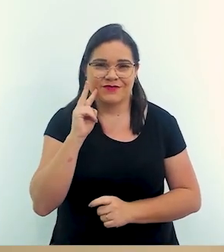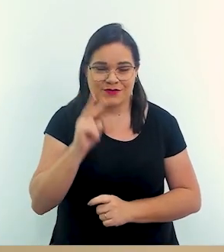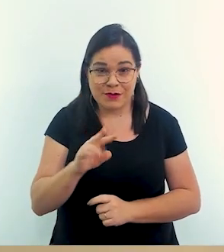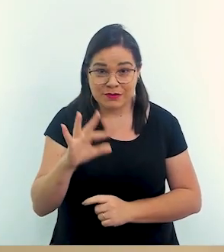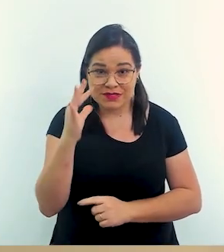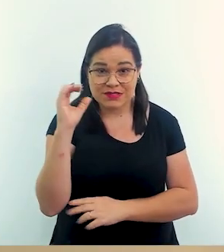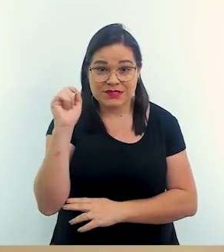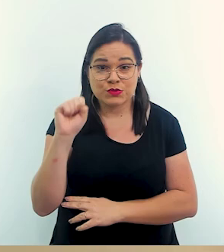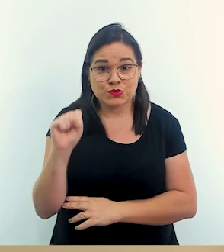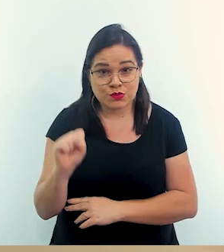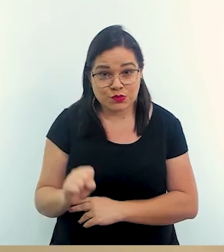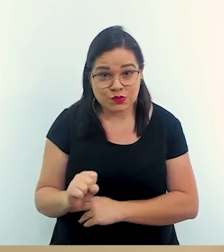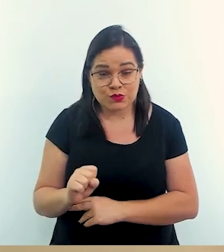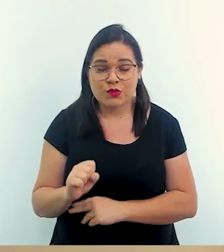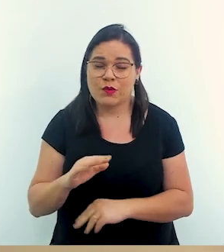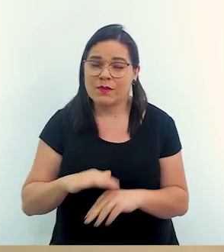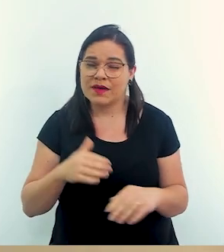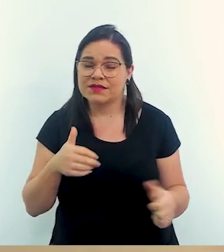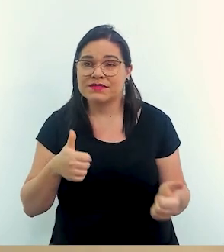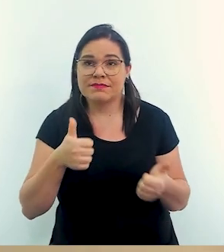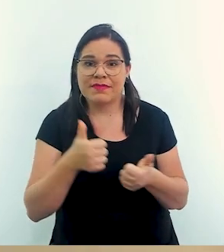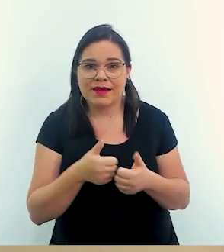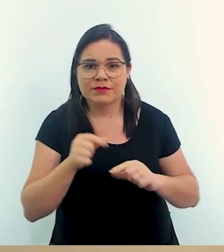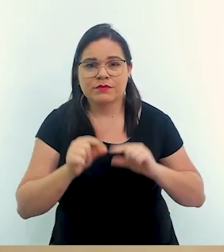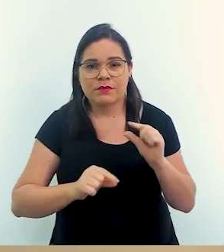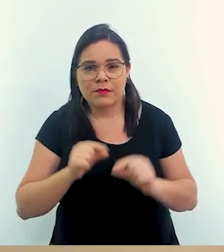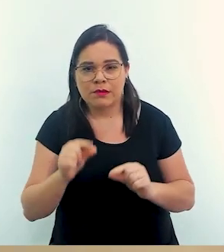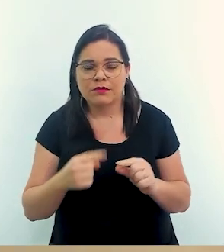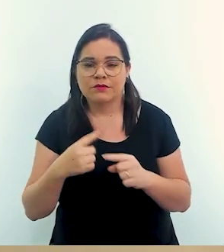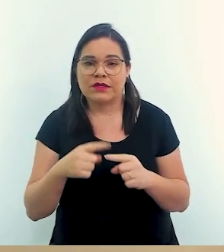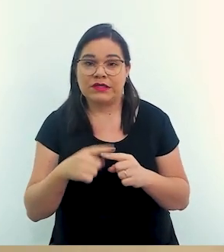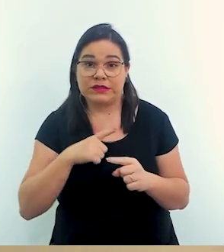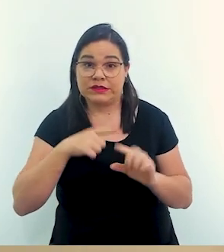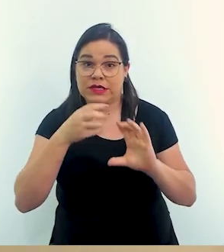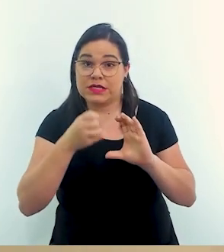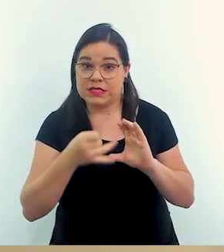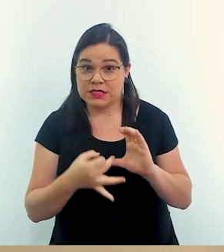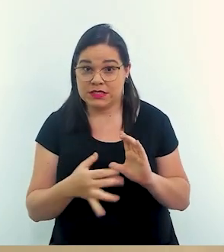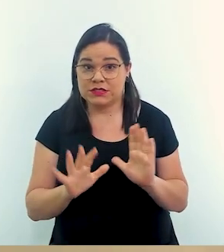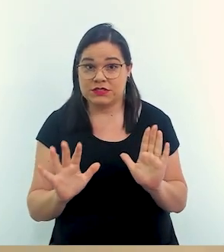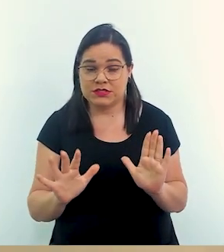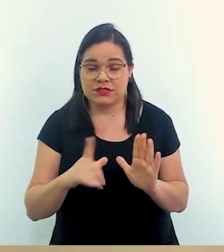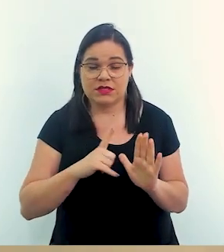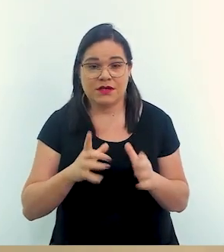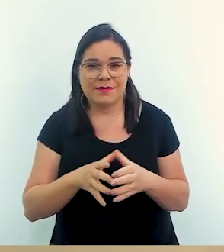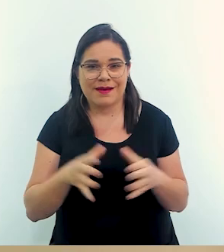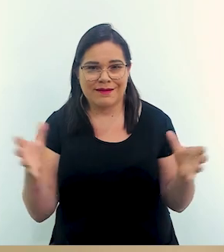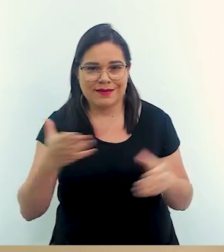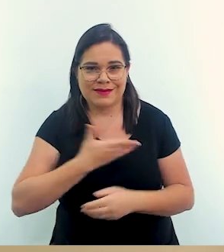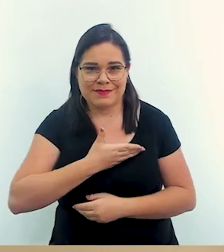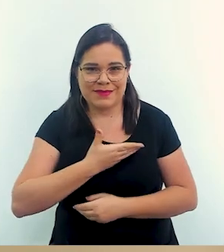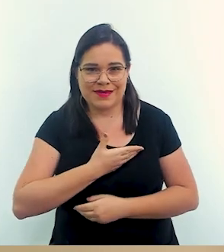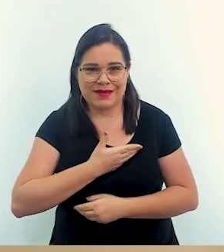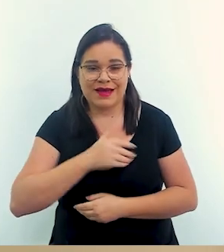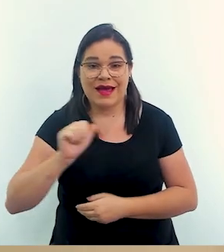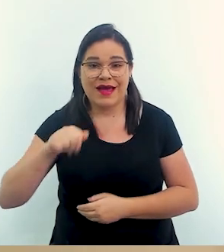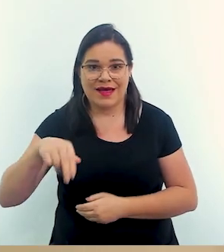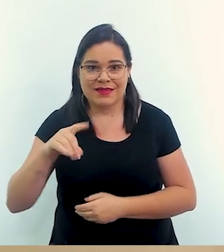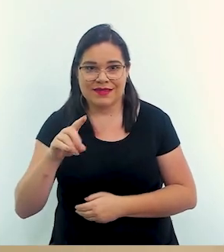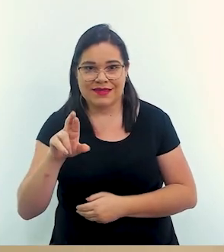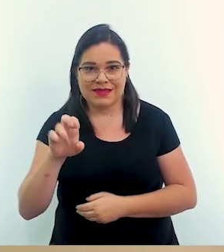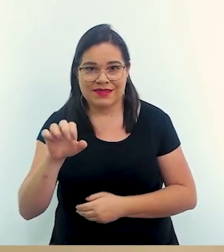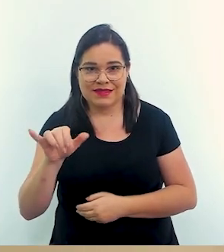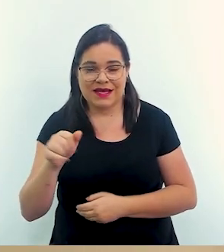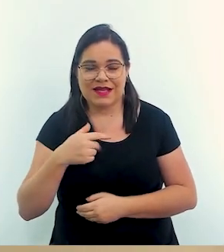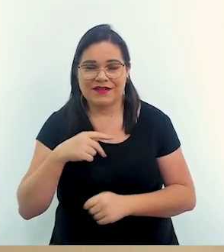viu acontecer no Sul, que foi um pouco mais perto, vamos dizer assim, porque também tem esse aspecto. Eu tenho uma grande amiga, a Andréa Janeiro,